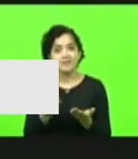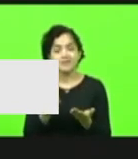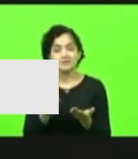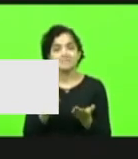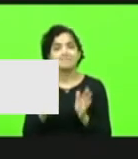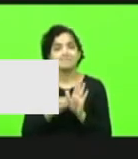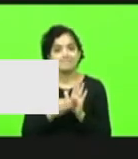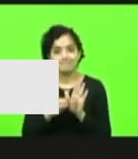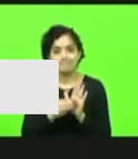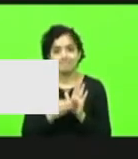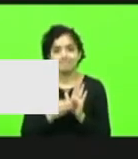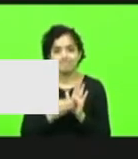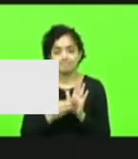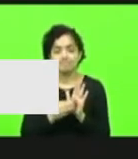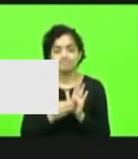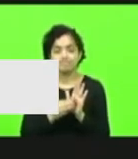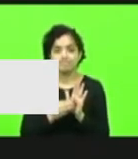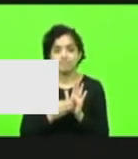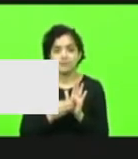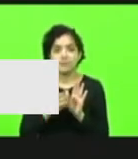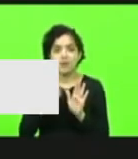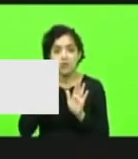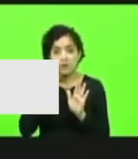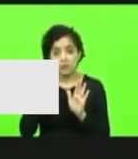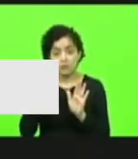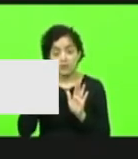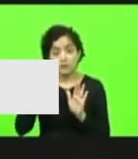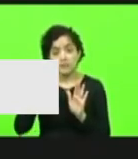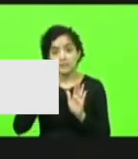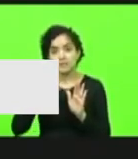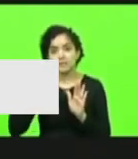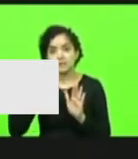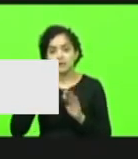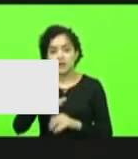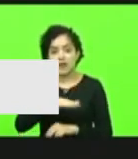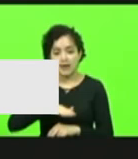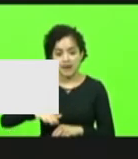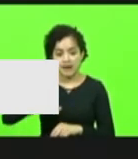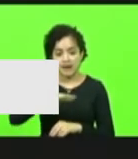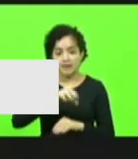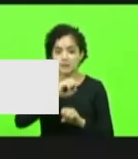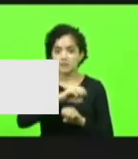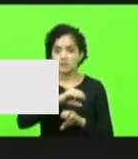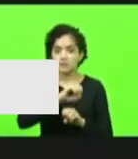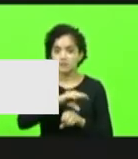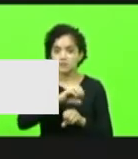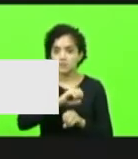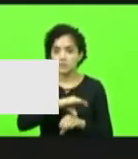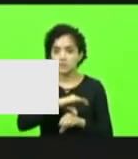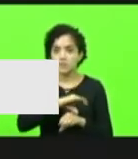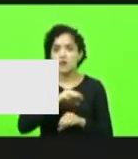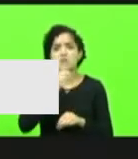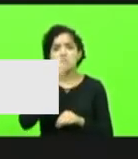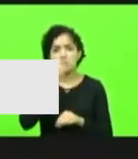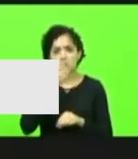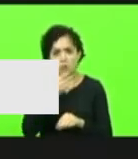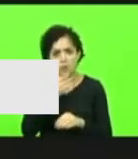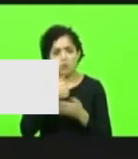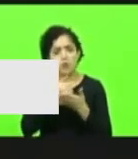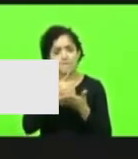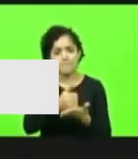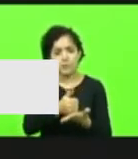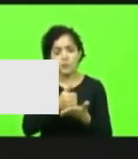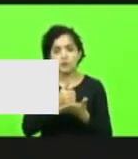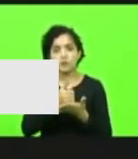municipal. Vejo no Estado de Santa Catarina que a área da educação tem um suporte muito bom e nós temos que